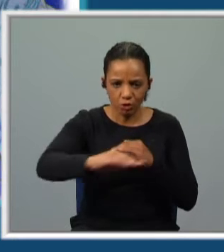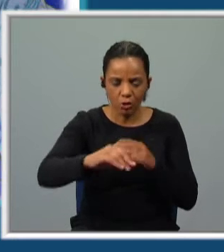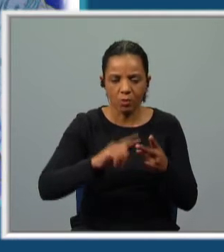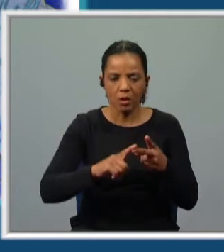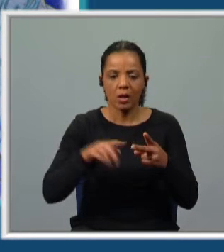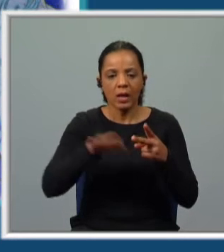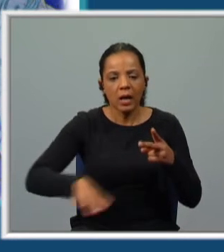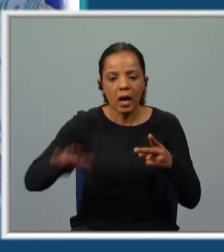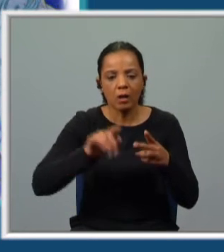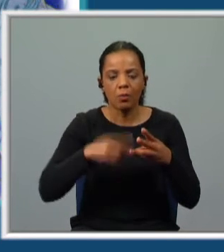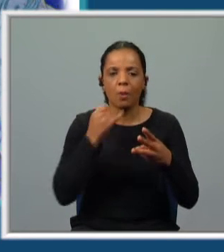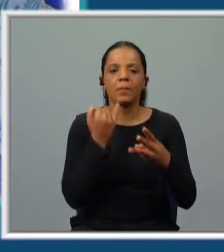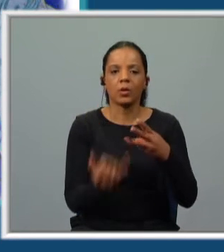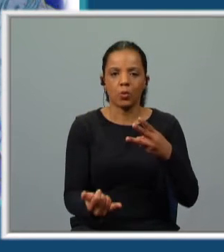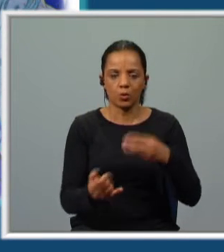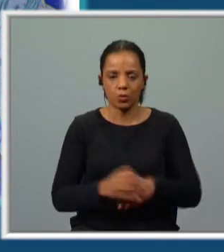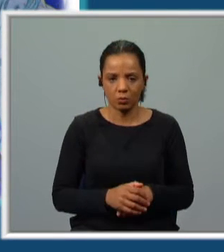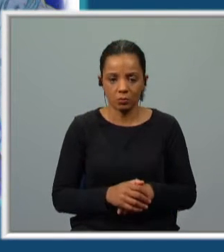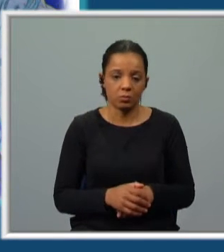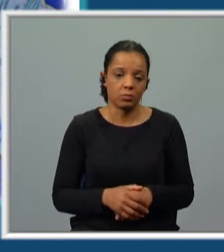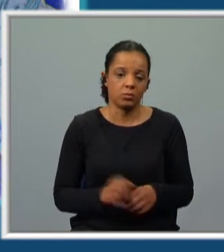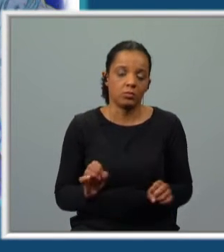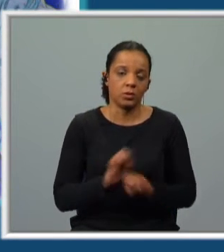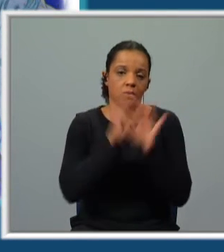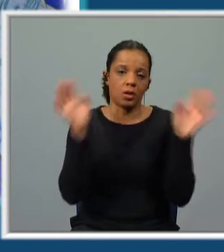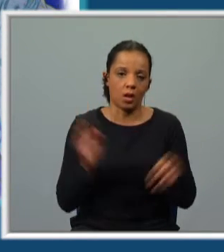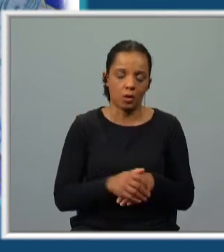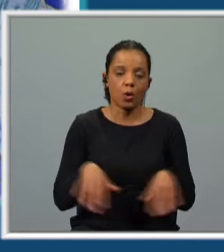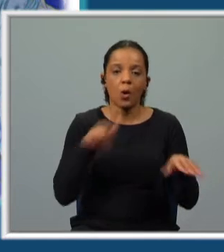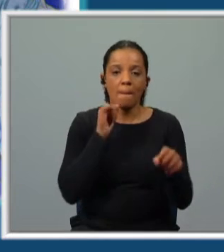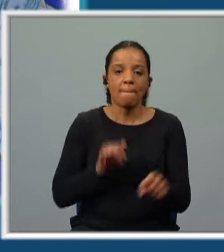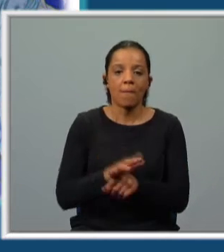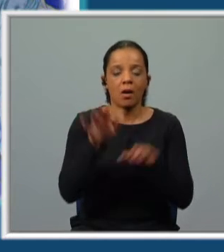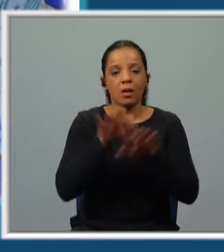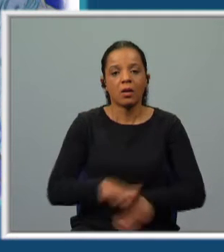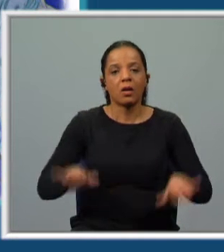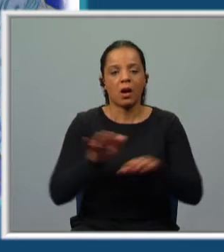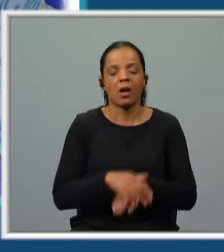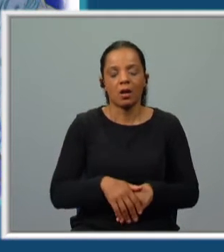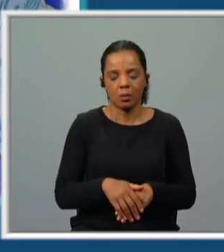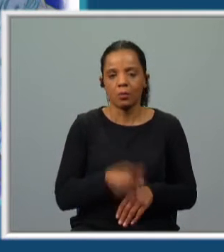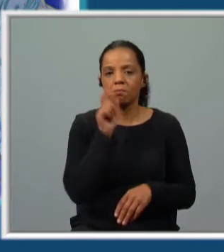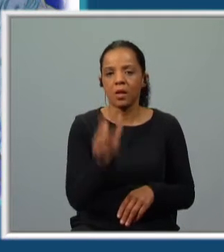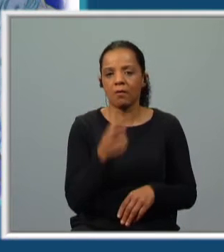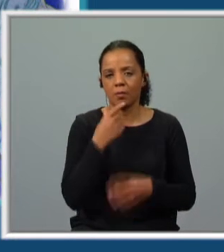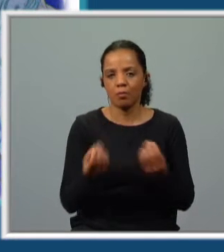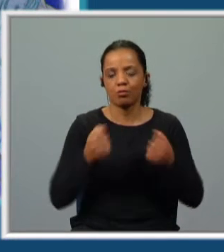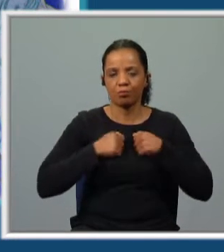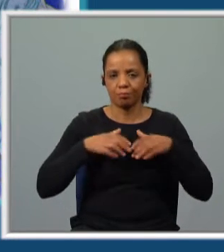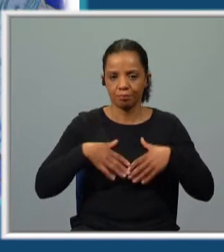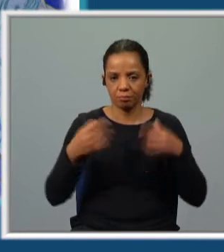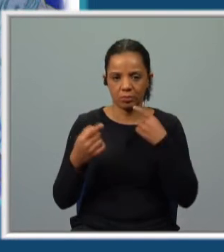calmo? O mar estava perigoso? Evidentemente, o mar estava calmo. É uma expressão muito utilizada pelos marinheiros.